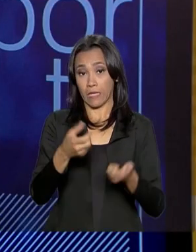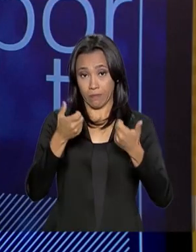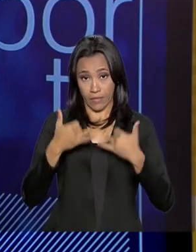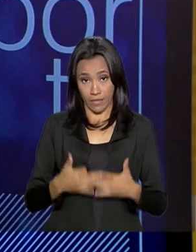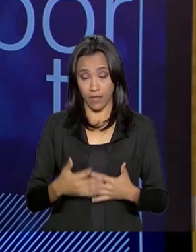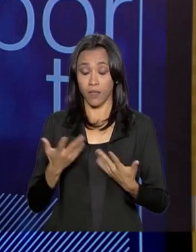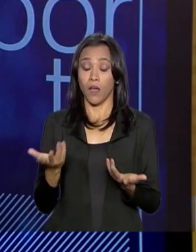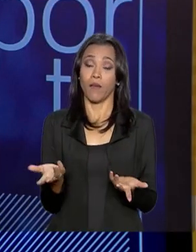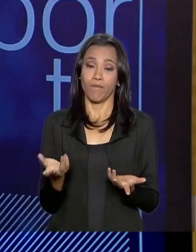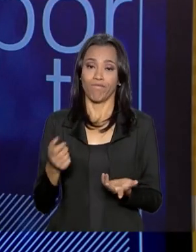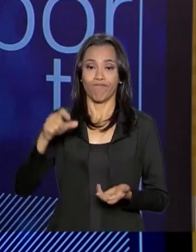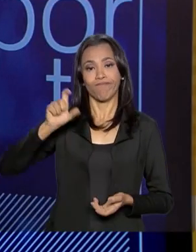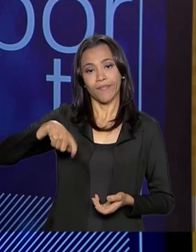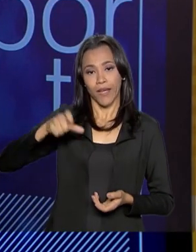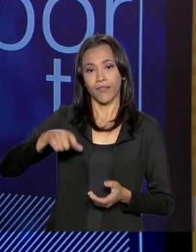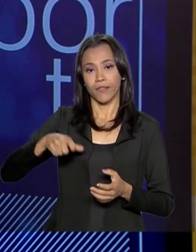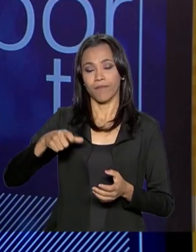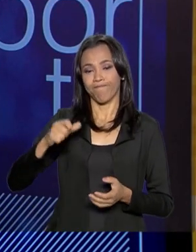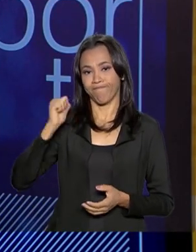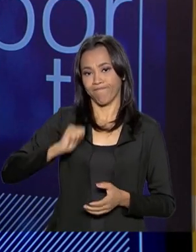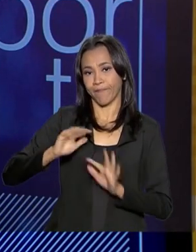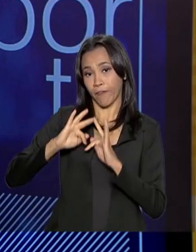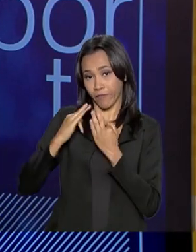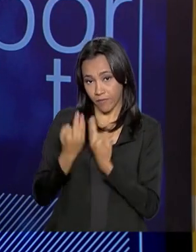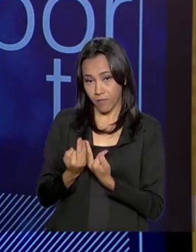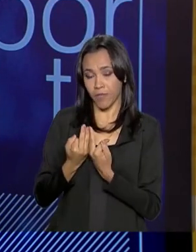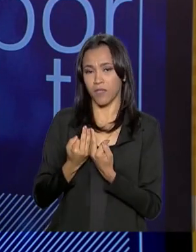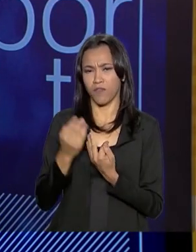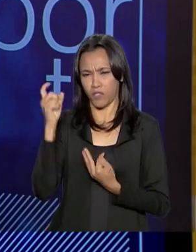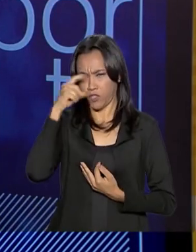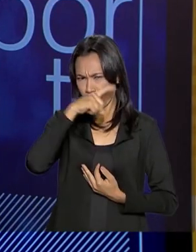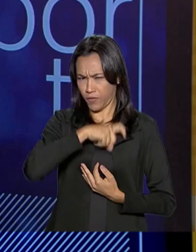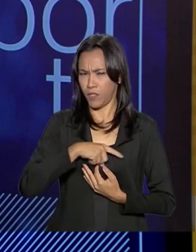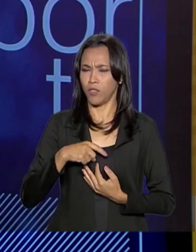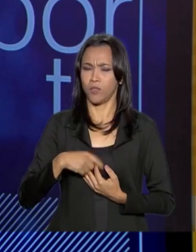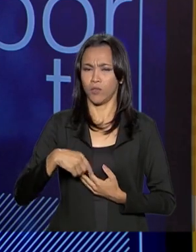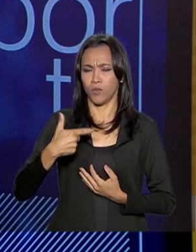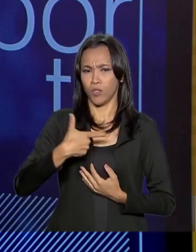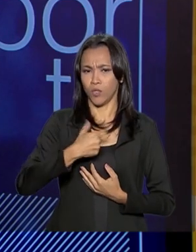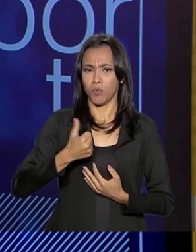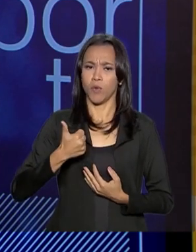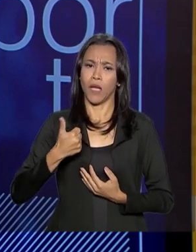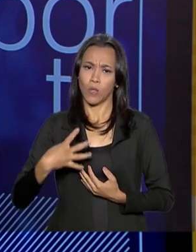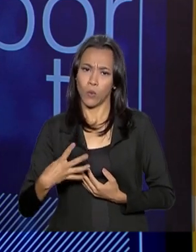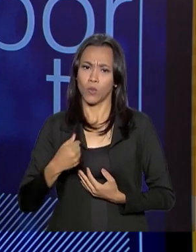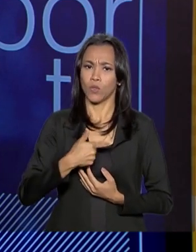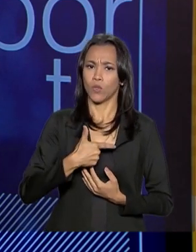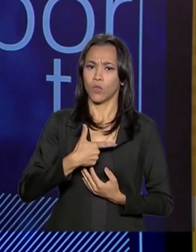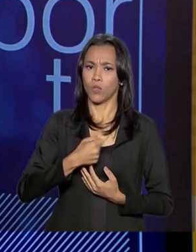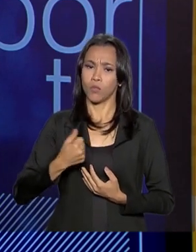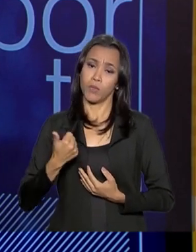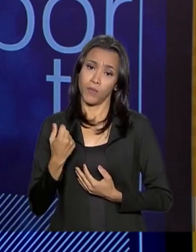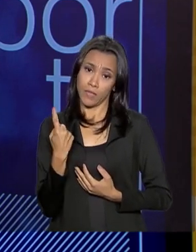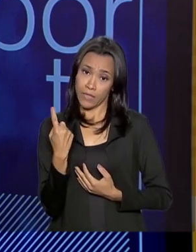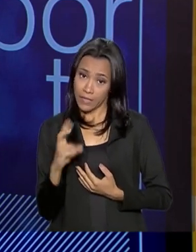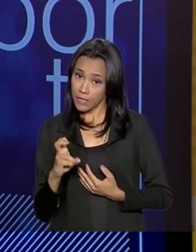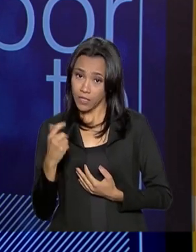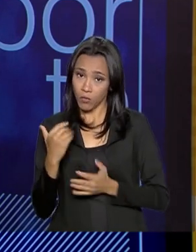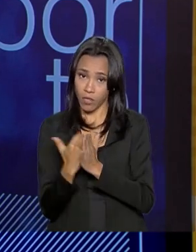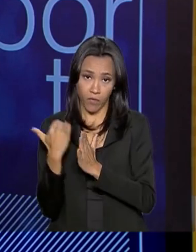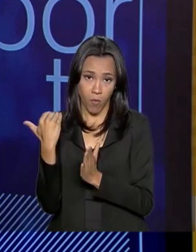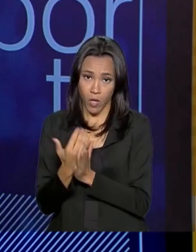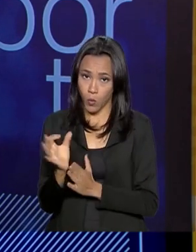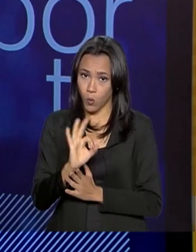difícil, que foi o ano de 2014 e 2015, onde ele não teve reajuste nenhum e a